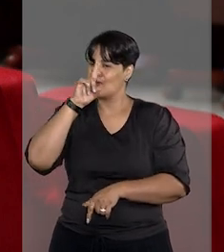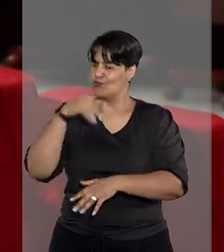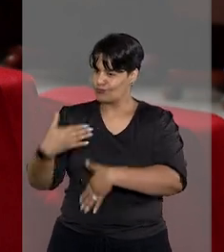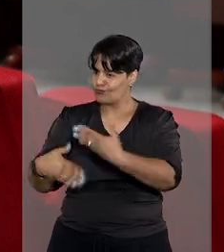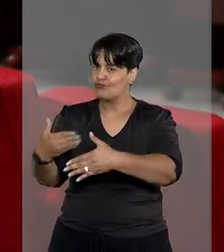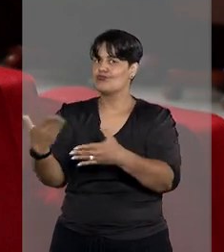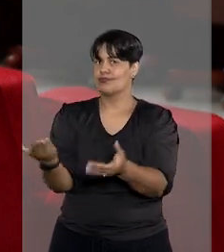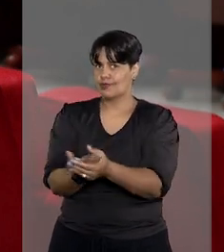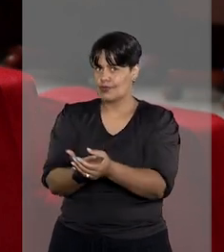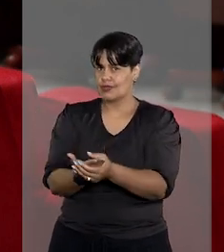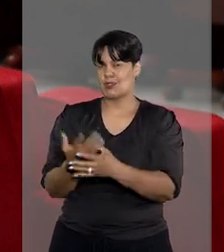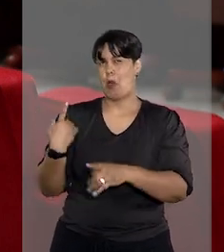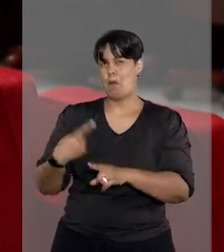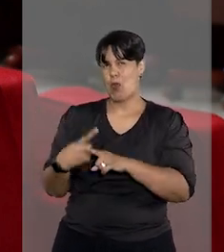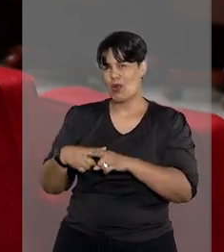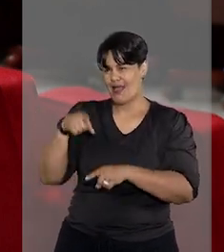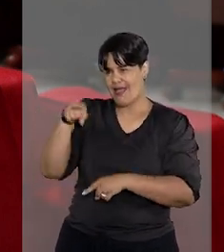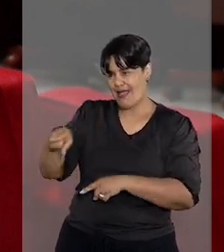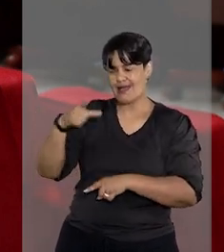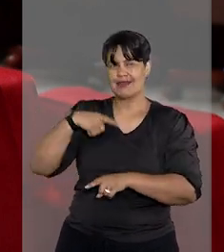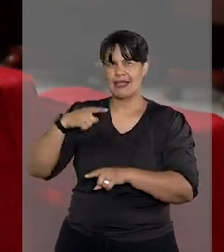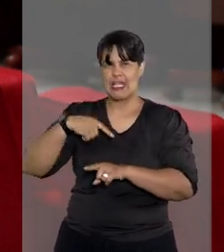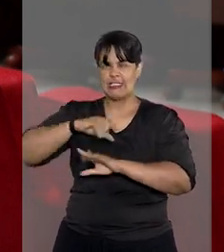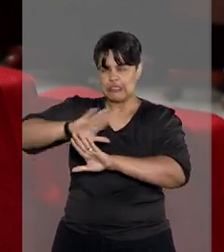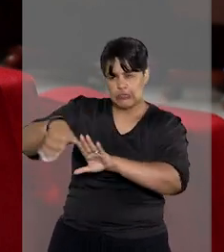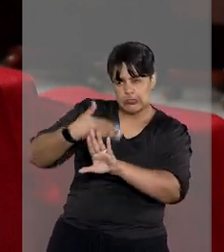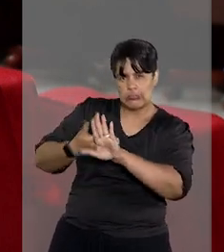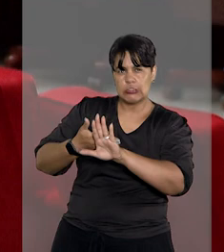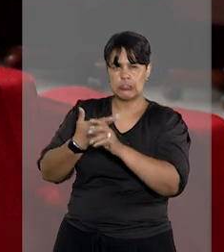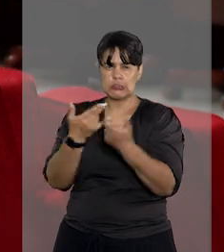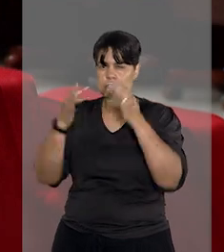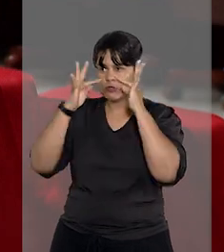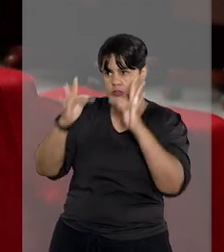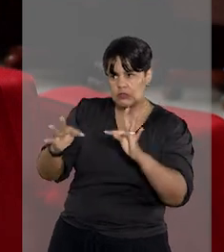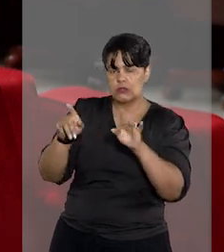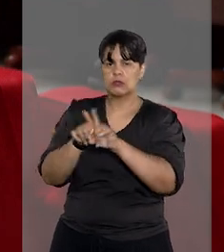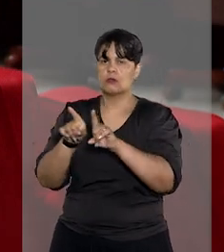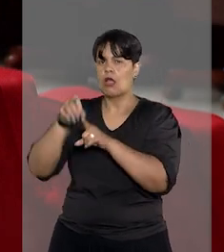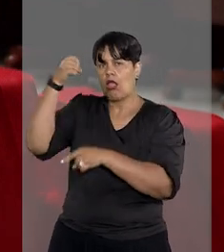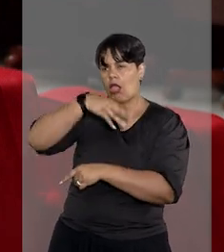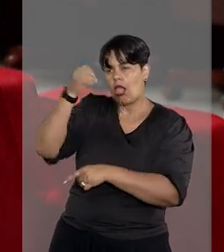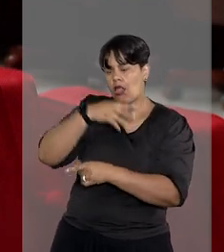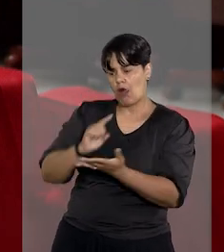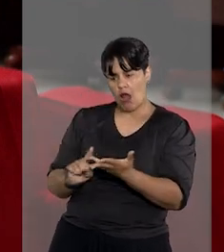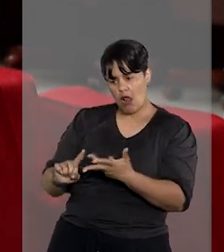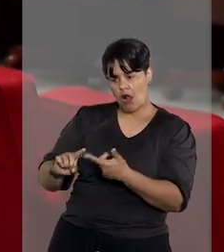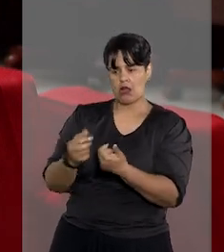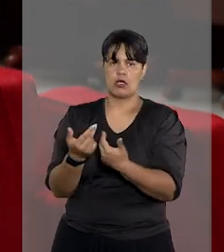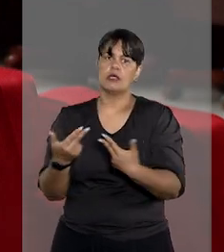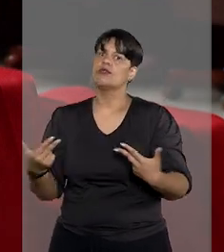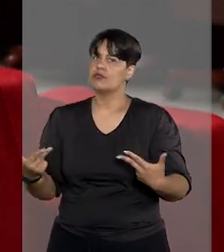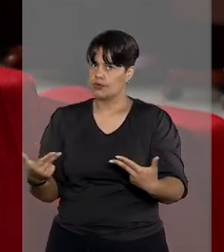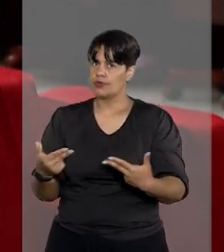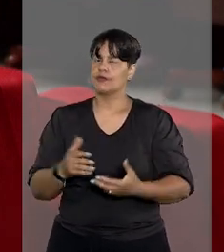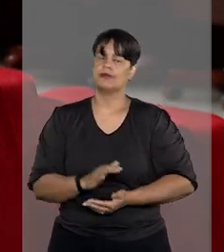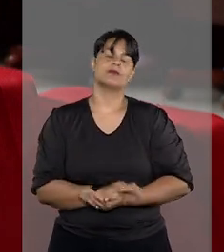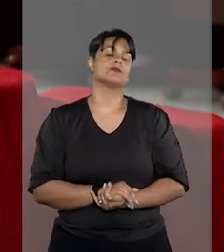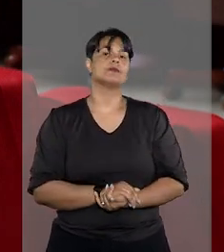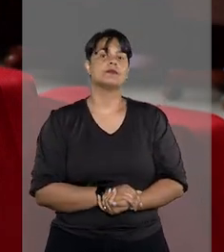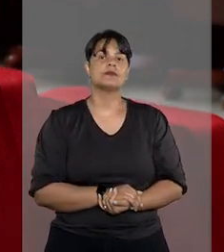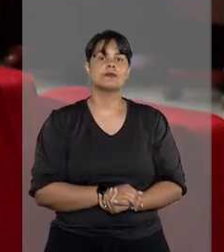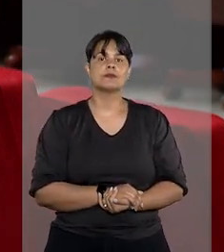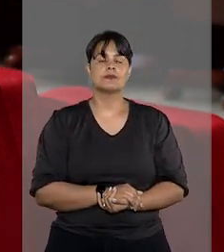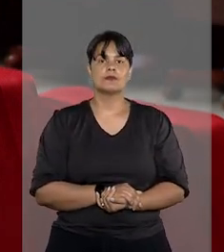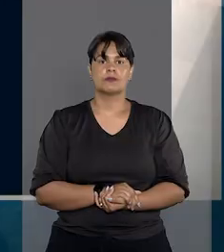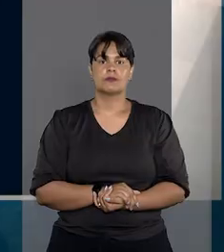processo. Ela foi acusada de ameaçar testemunhas e de desobedecer a outras medidas cautelares impostas